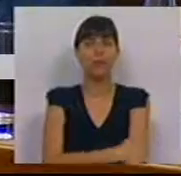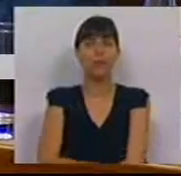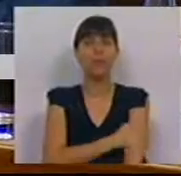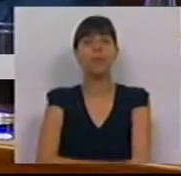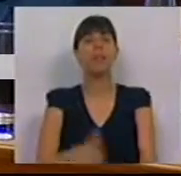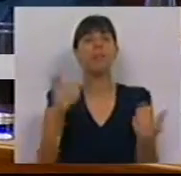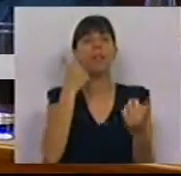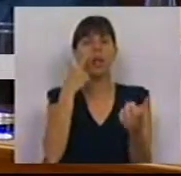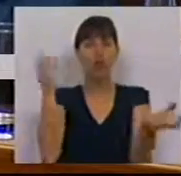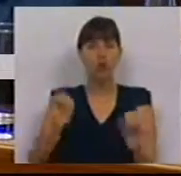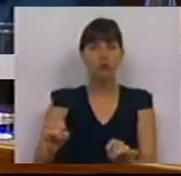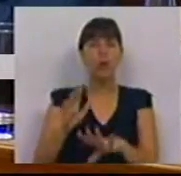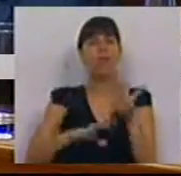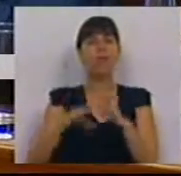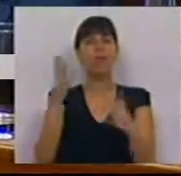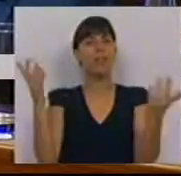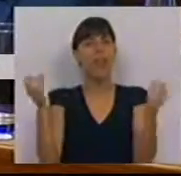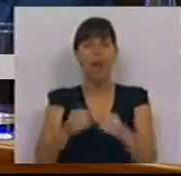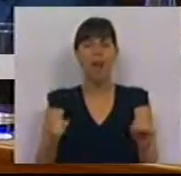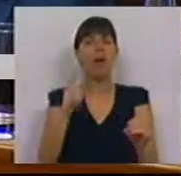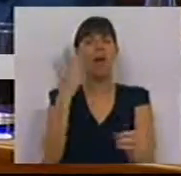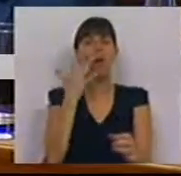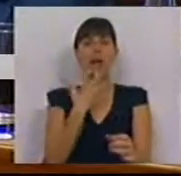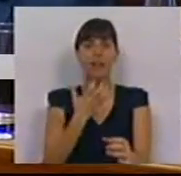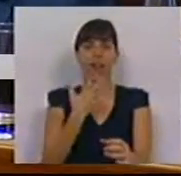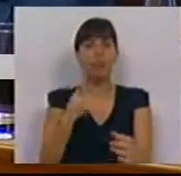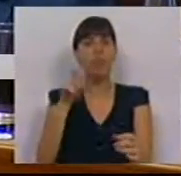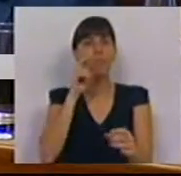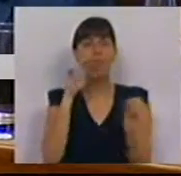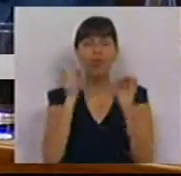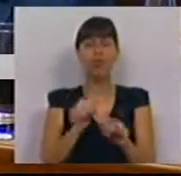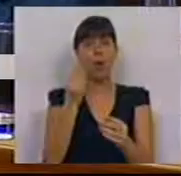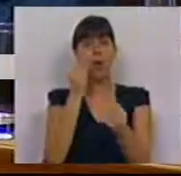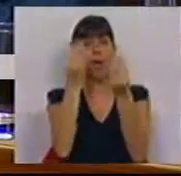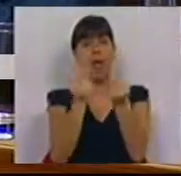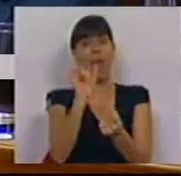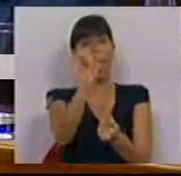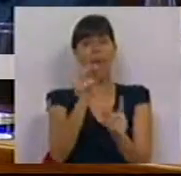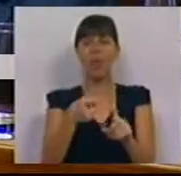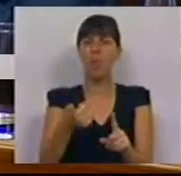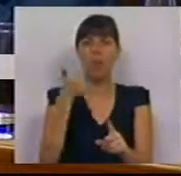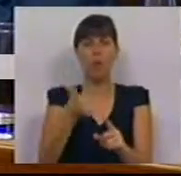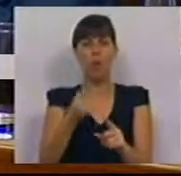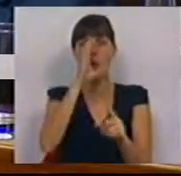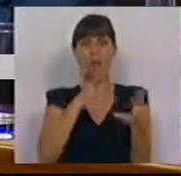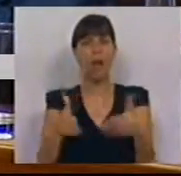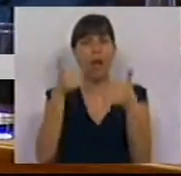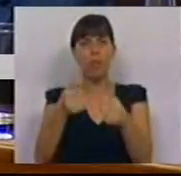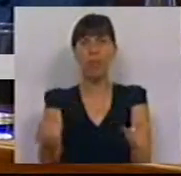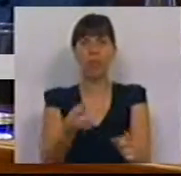Sem experimentação, sem fazeamento sem cautela, sem prudência começa o timbre e não é uma boa governante assim.